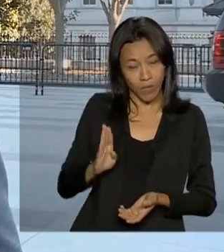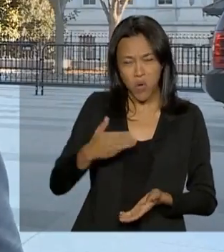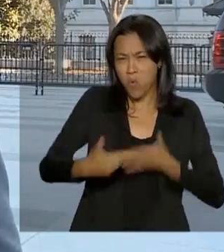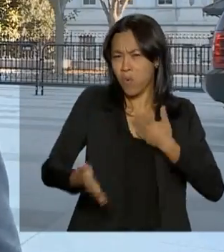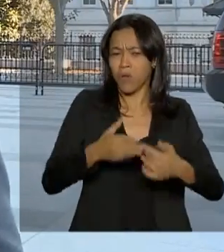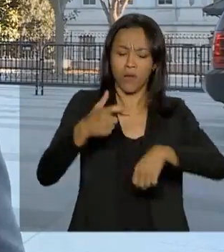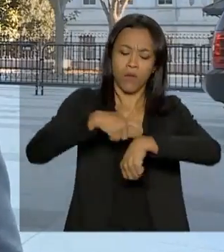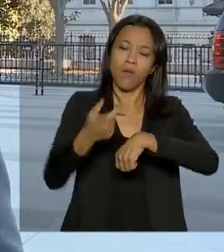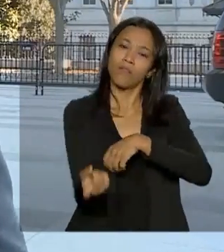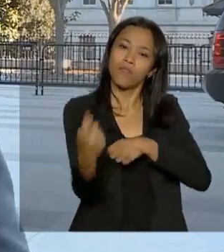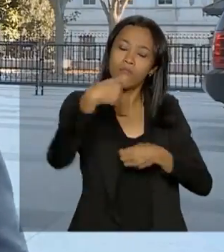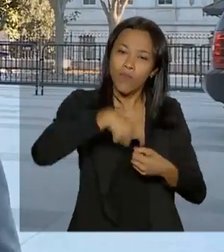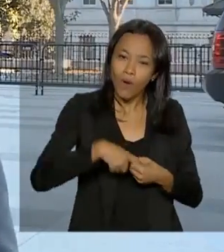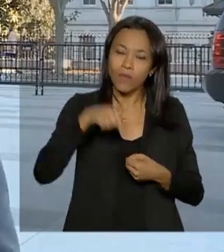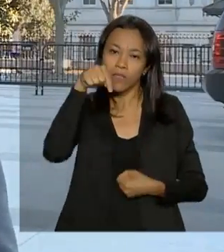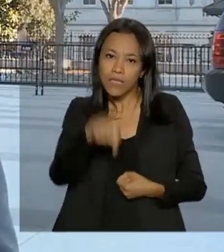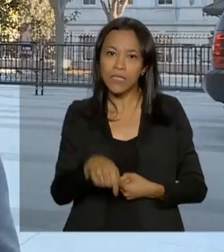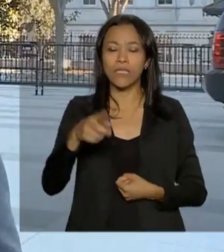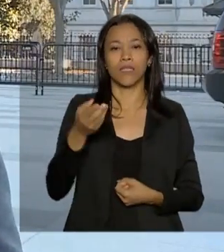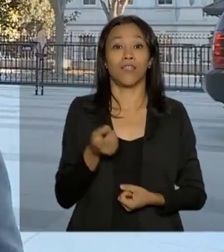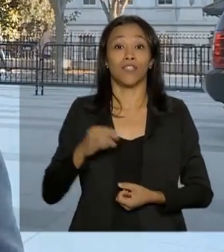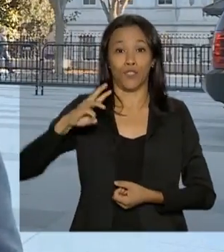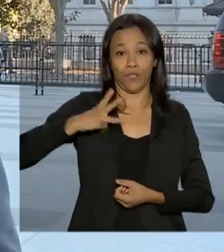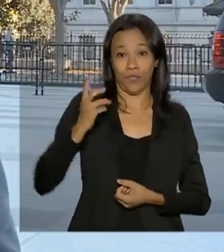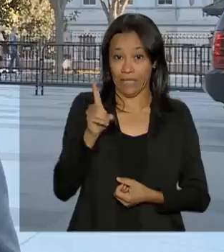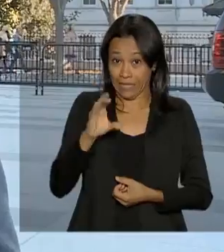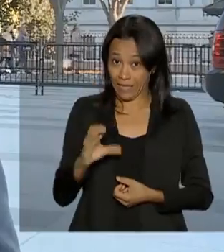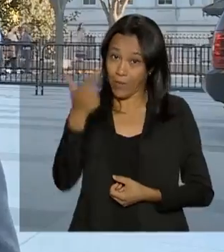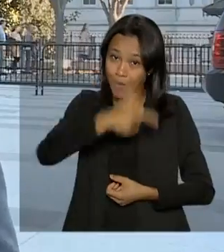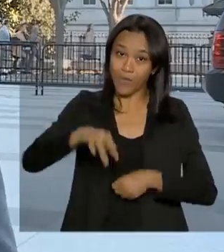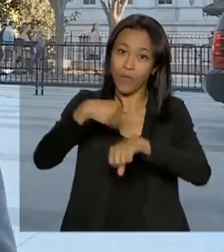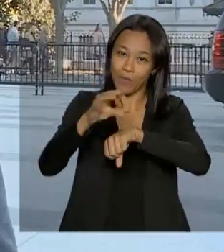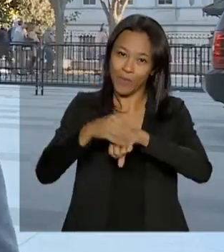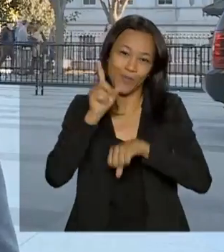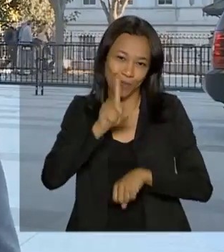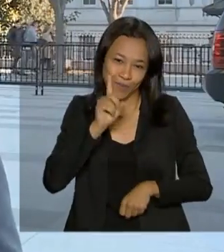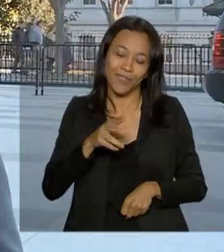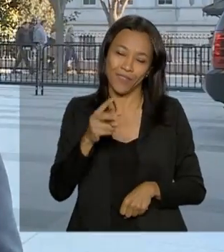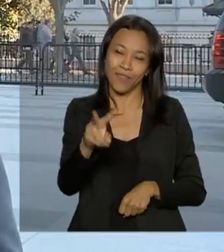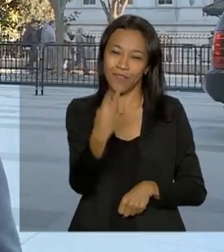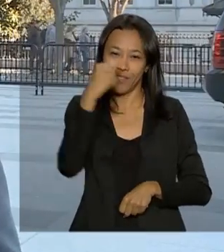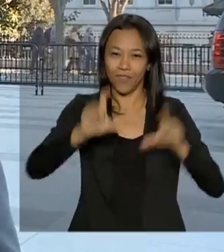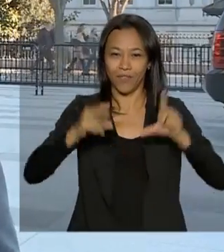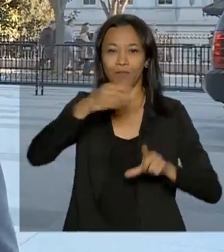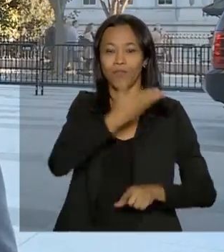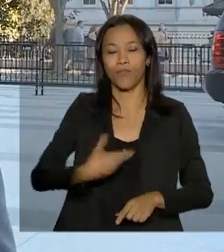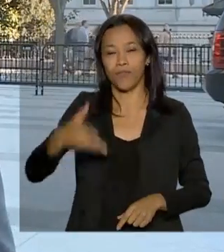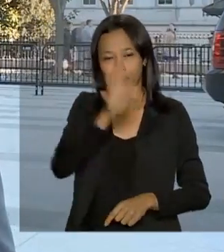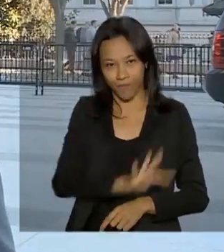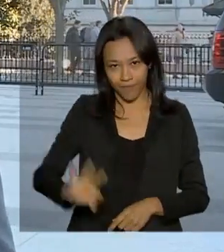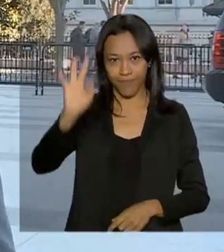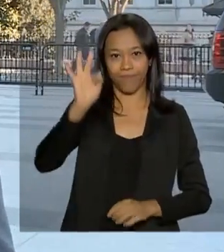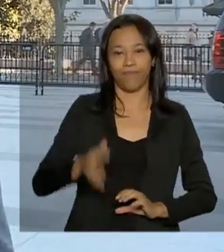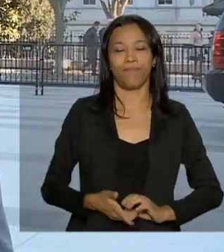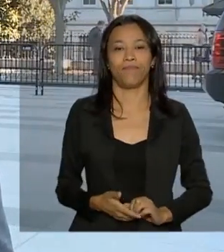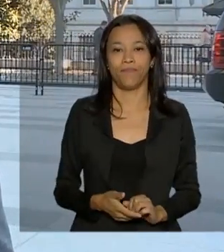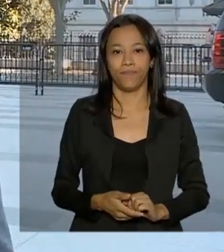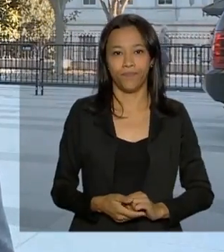qualquer momento ao vivo aqui de Washington com mais informações. Fique com a gente na NBR, a TV do Governo Federal.